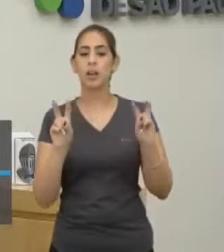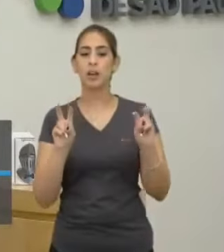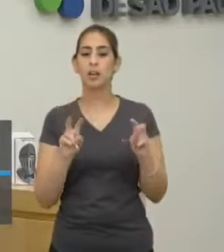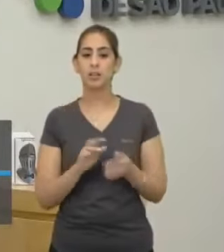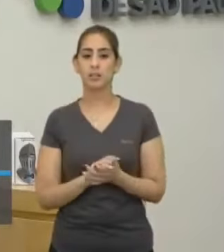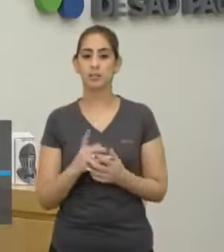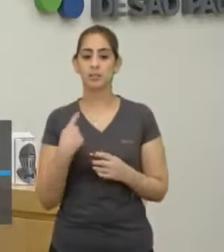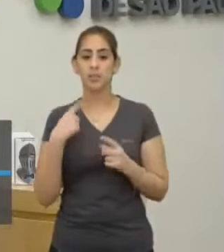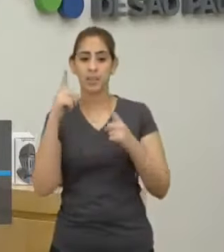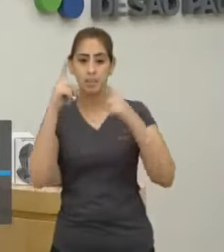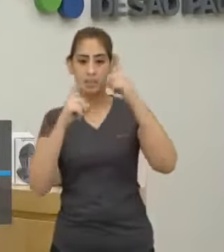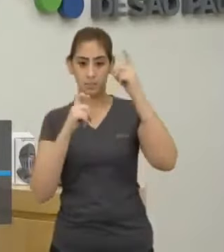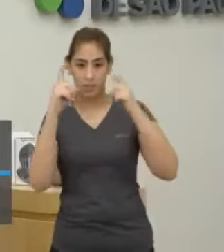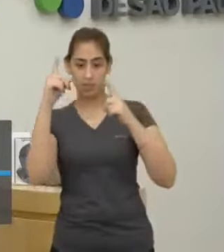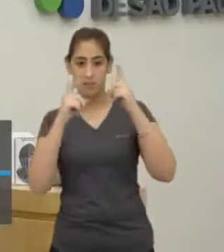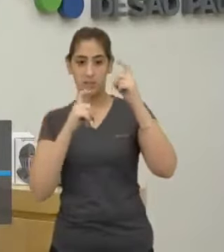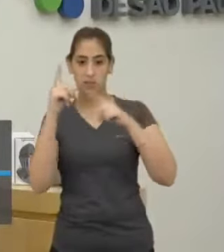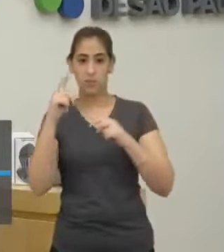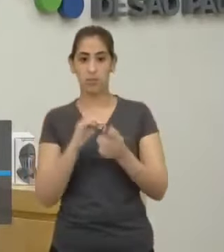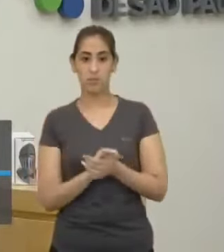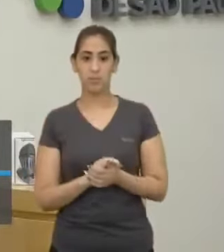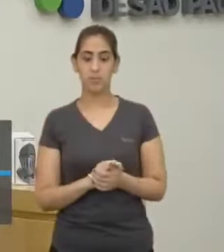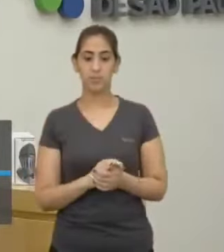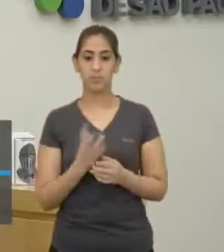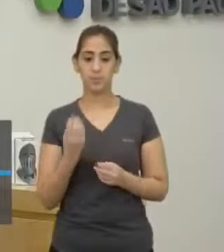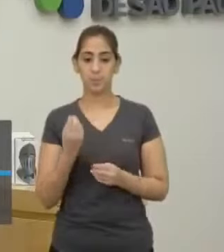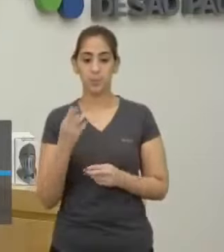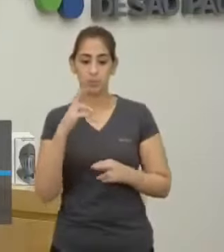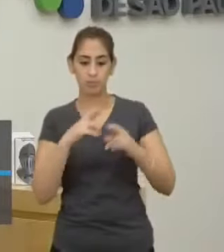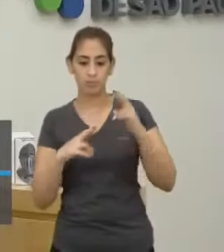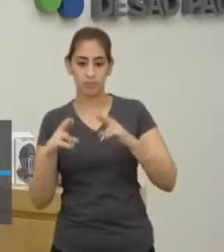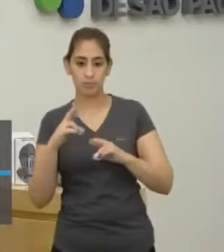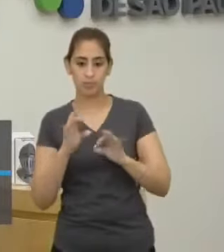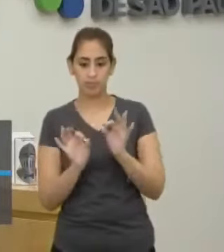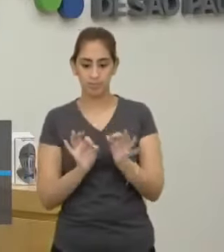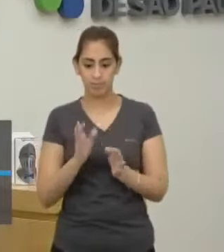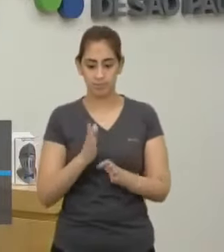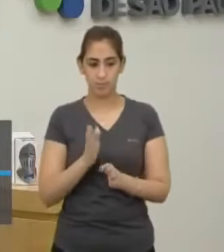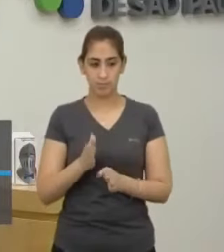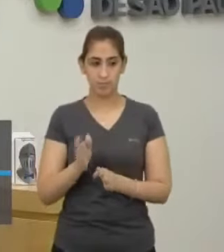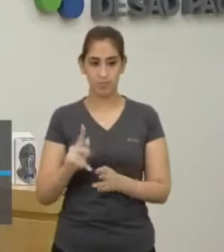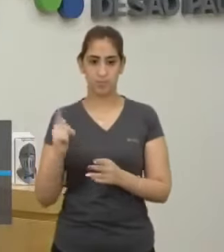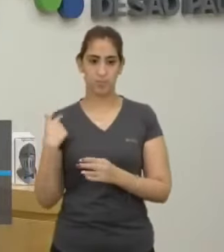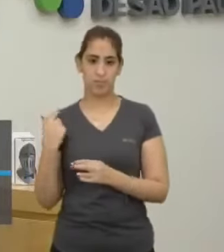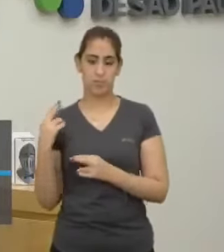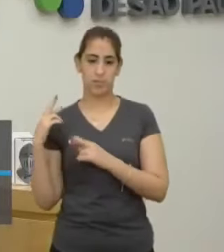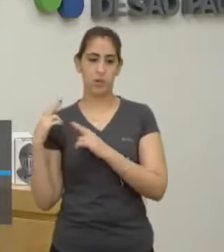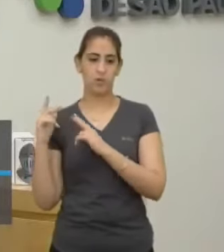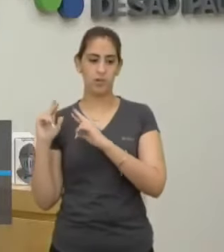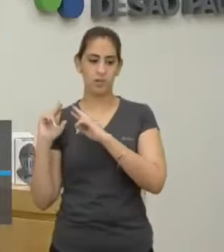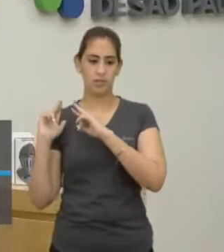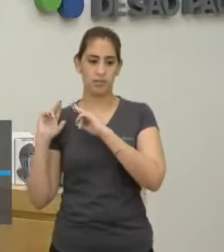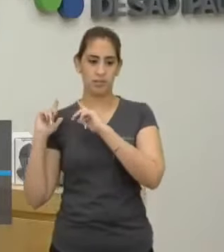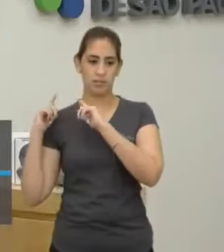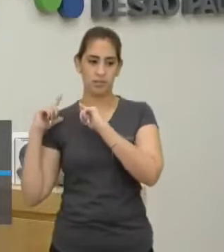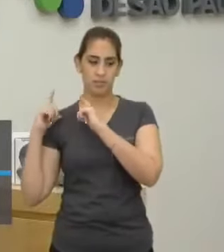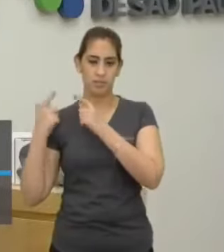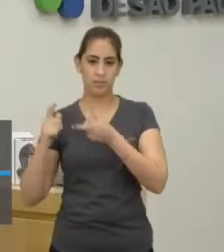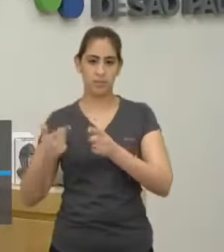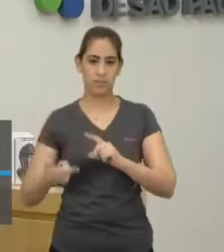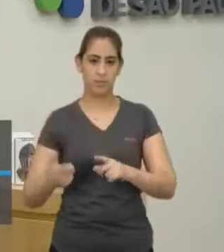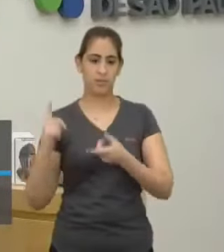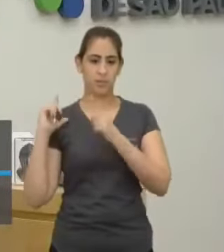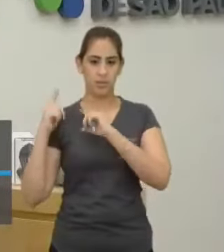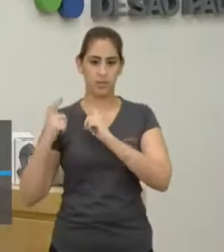uma expressão É muito conservadora Nessa perspectiva Vejam bem Para a gente poder ter a nossa